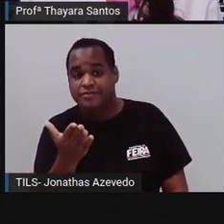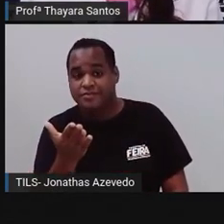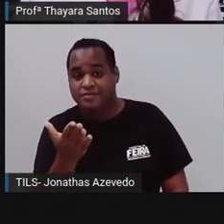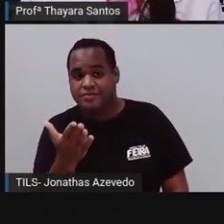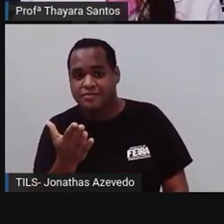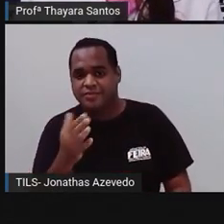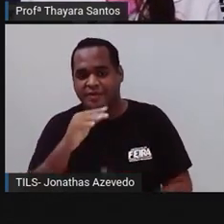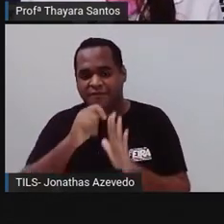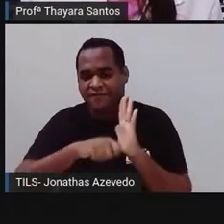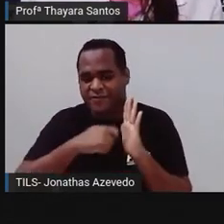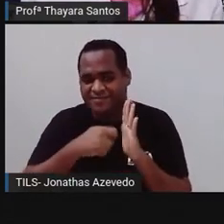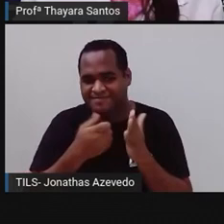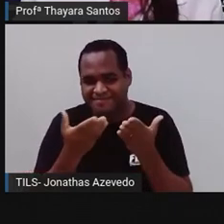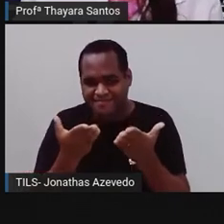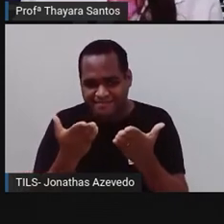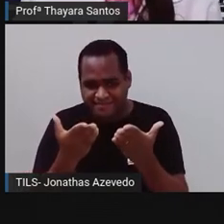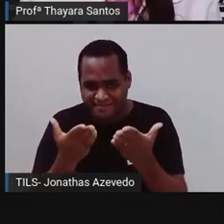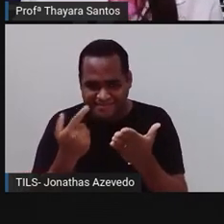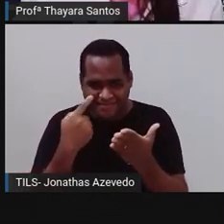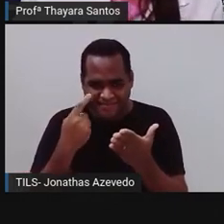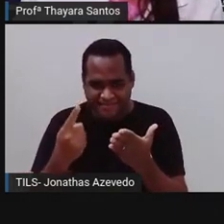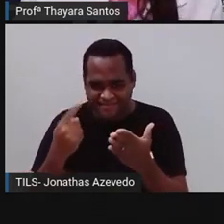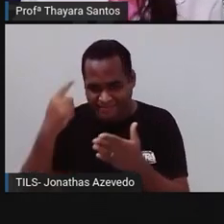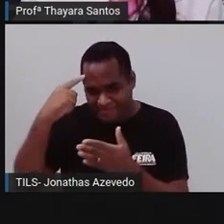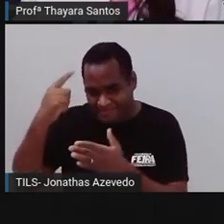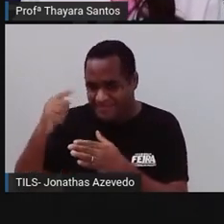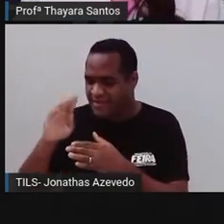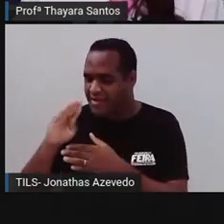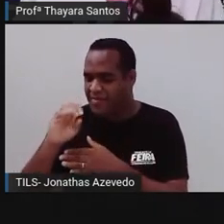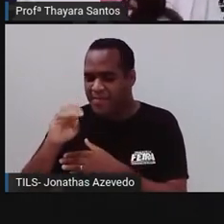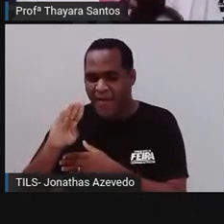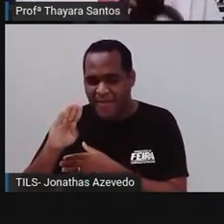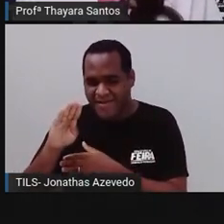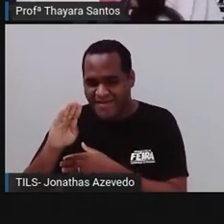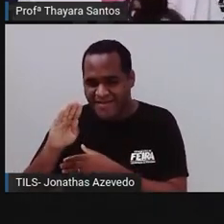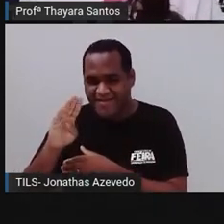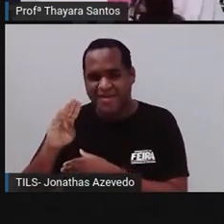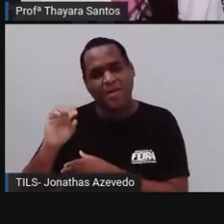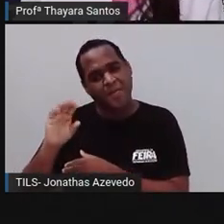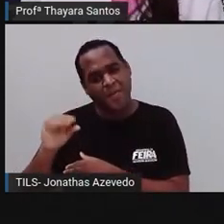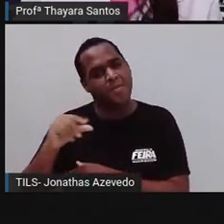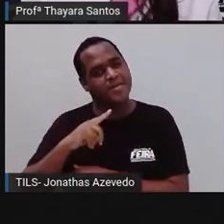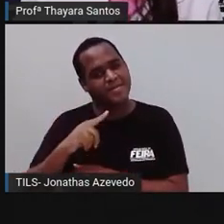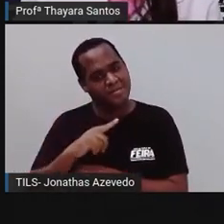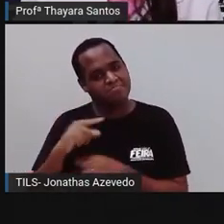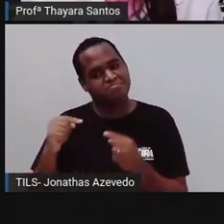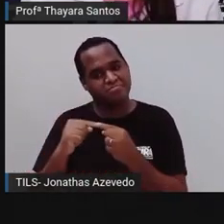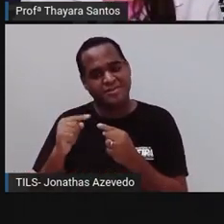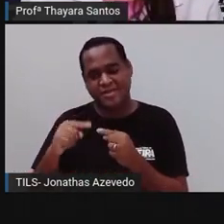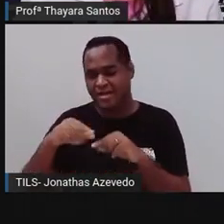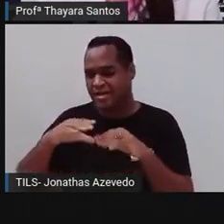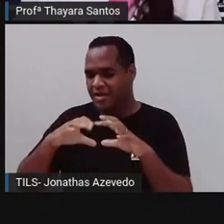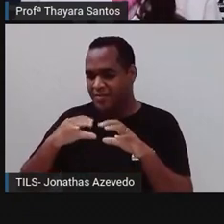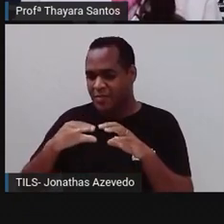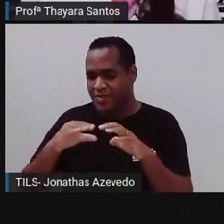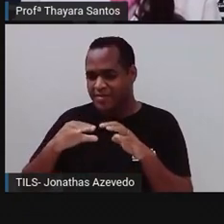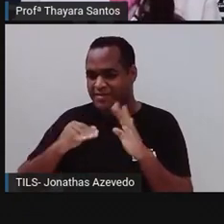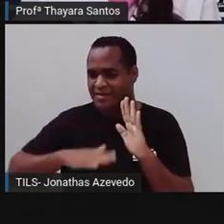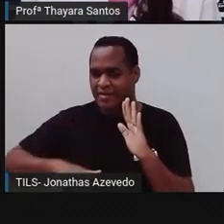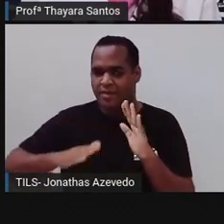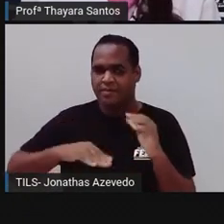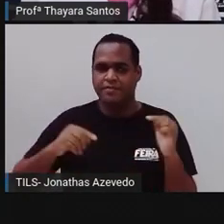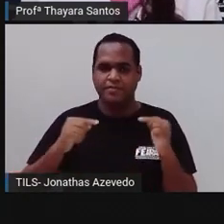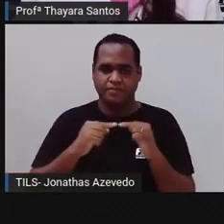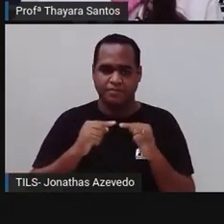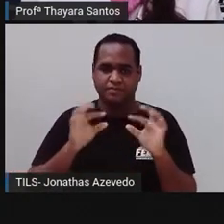gente já, vocês já devem ter visto lá no desenho do Bob Esponja. Bob Esponja é uma esponja marinha. Mas será que ele é essa esponja aí que a